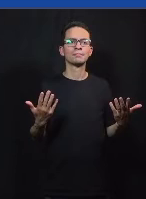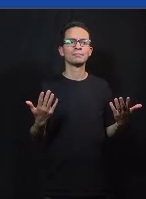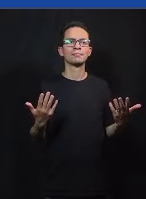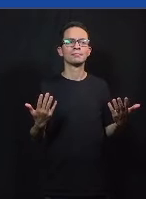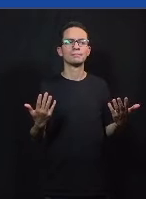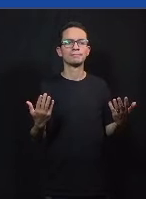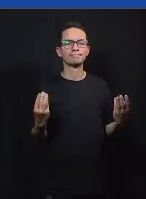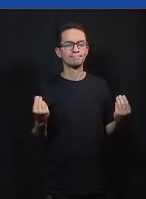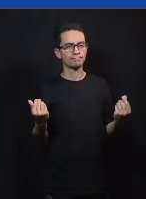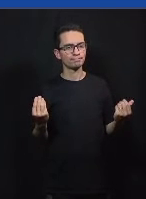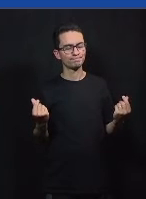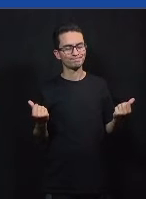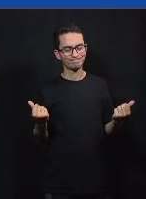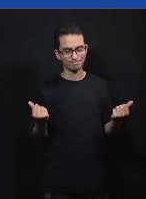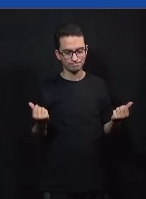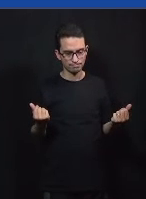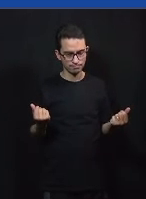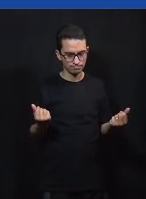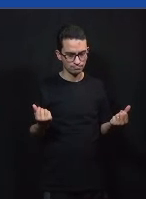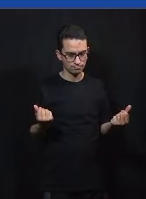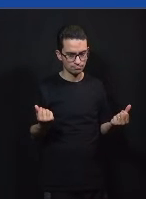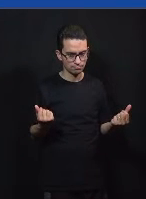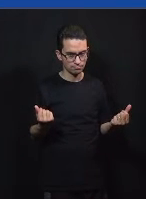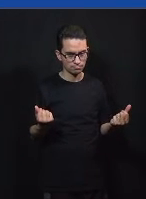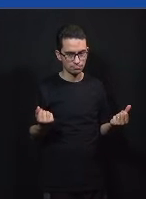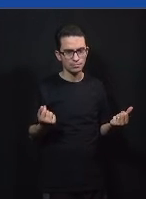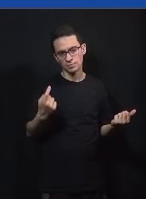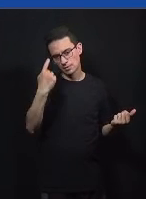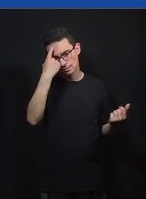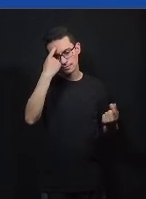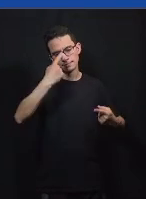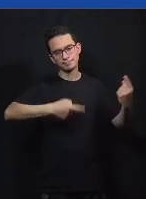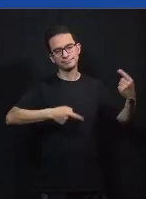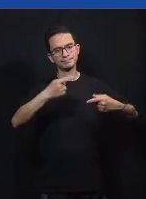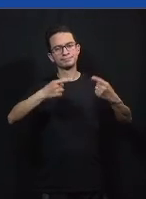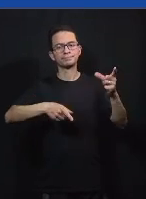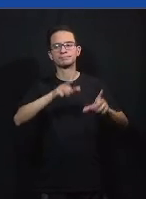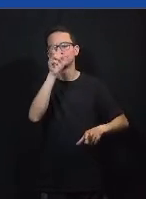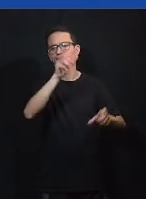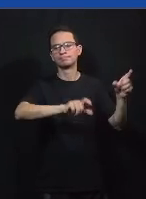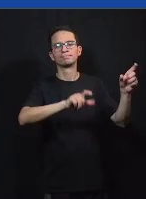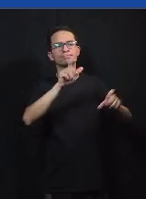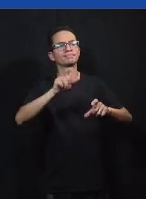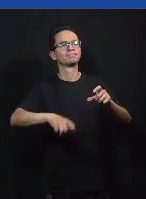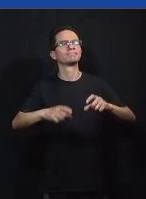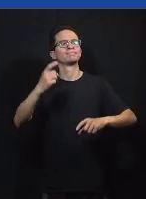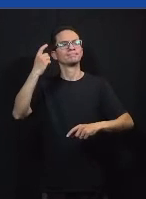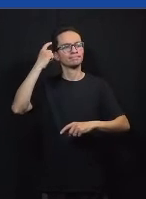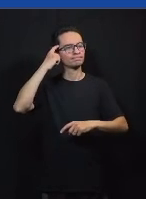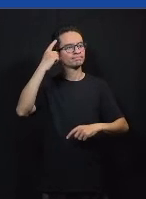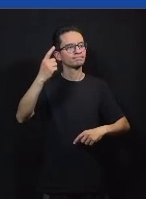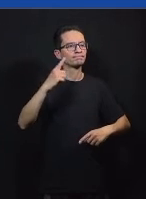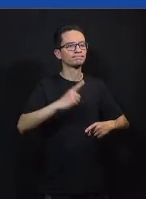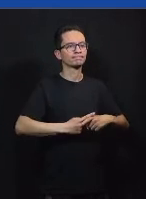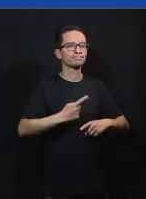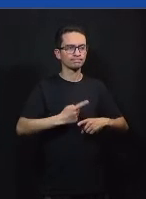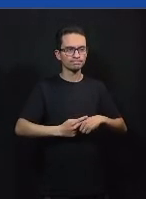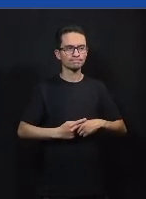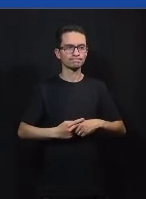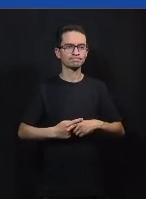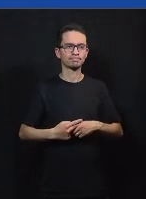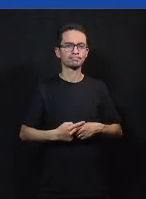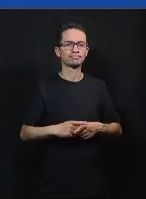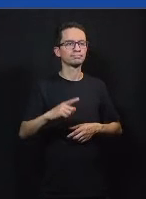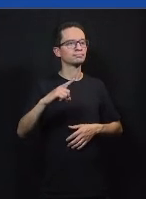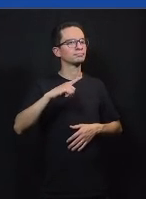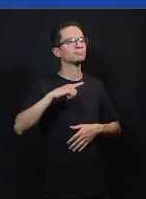e a gente pensa nesse modelo de debate estruturado para desenvolver essas habilidades que vocês viram até no próprio debate aqui com Vitória e o